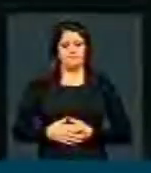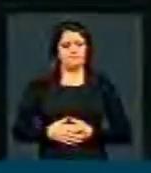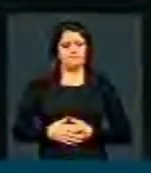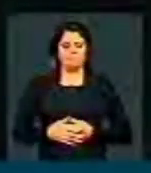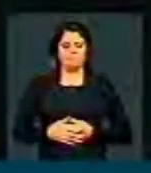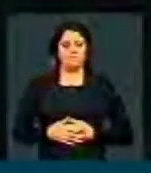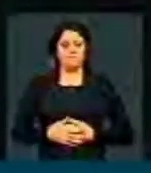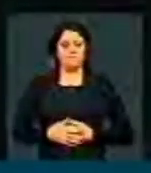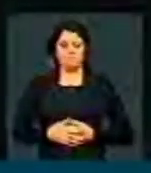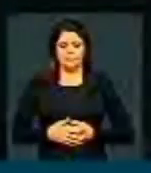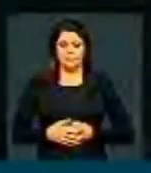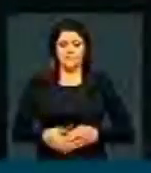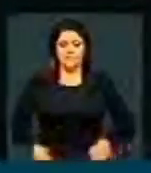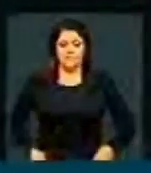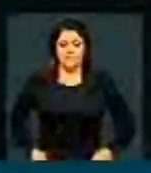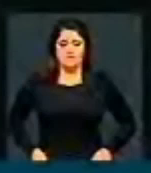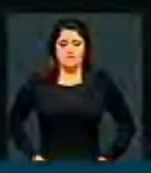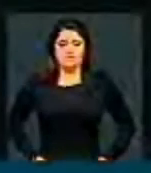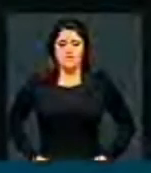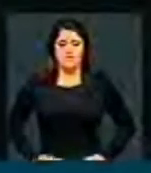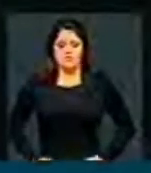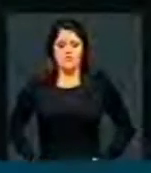Alguém vai pedir, né? Alguém colocou por você.